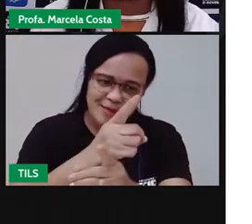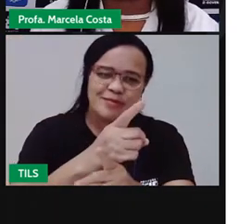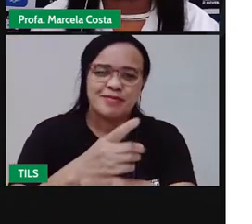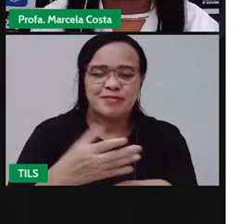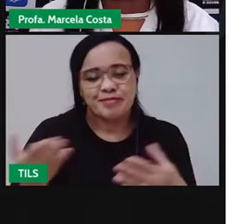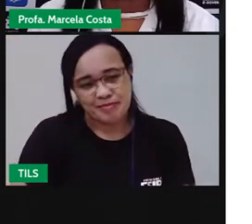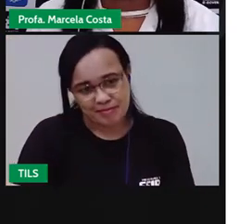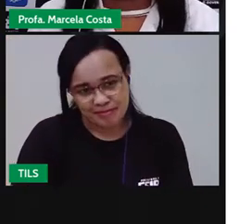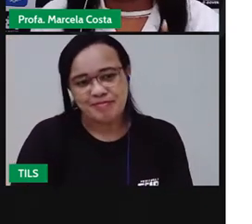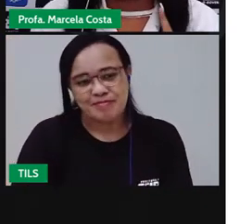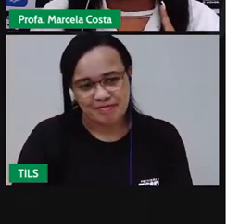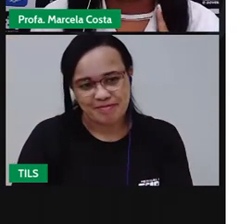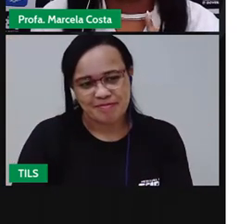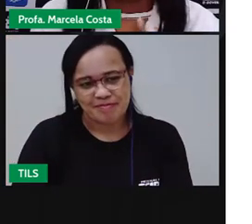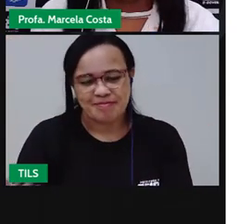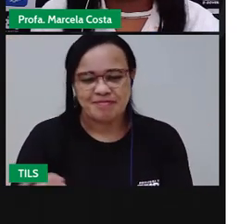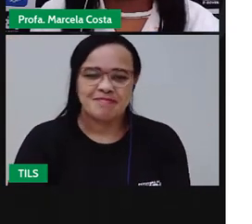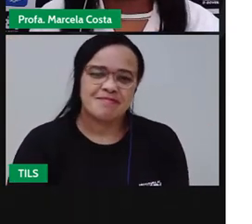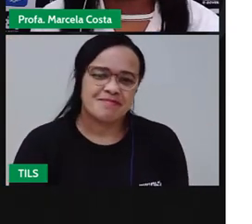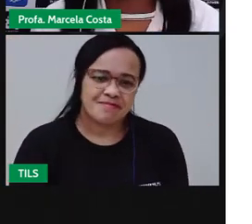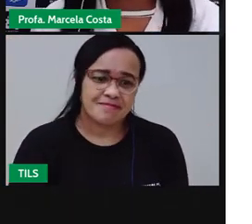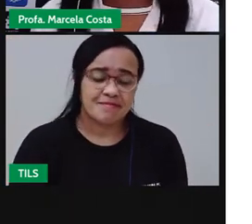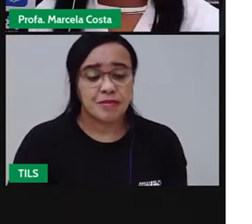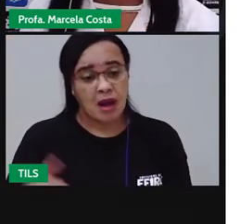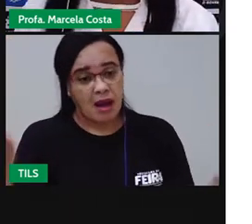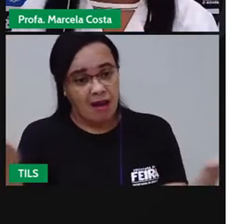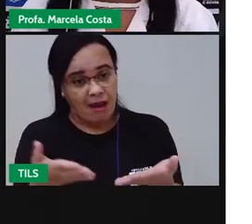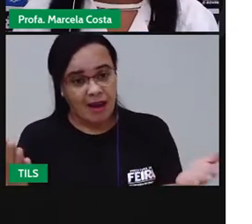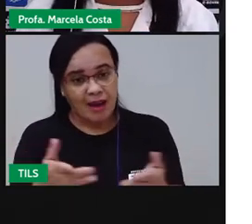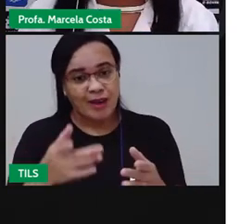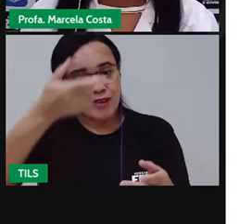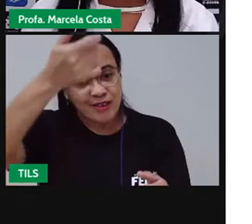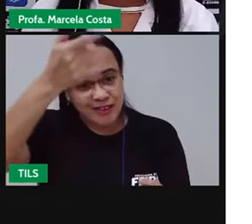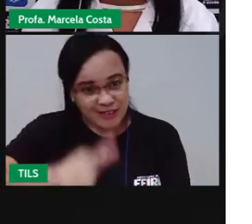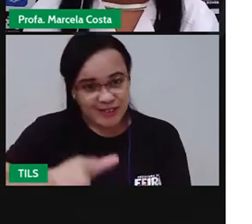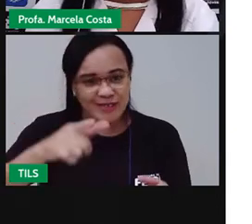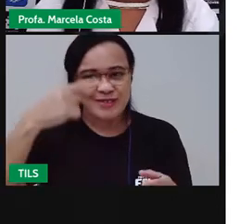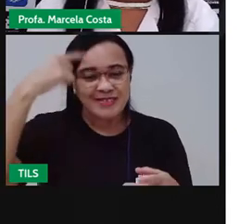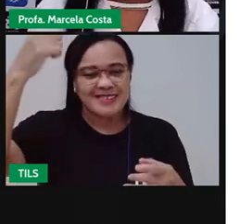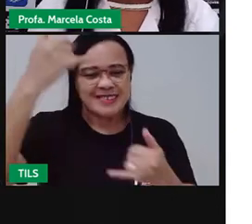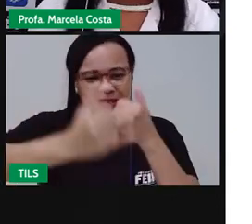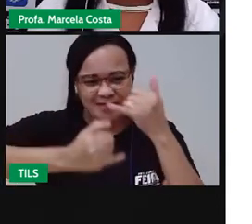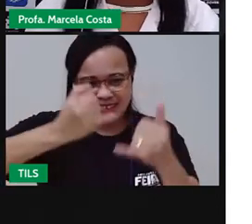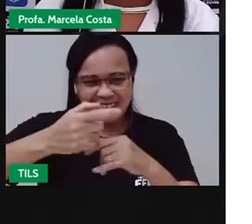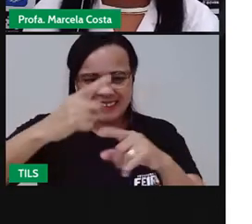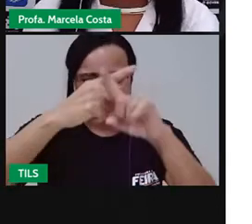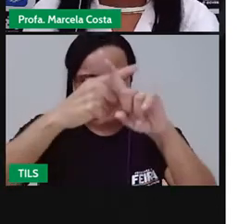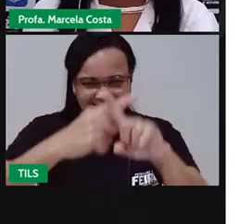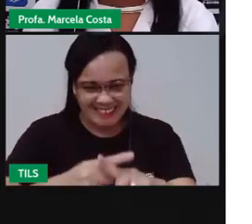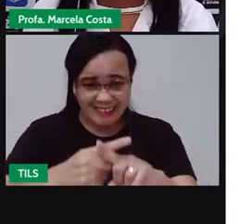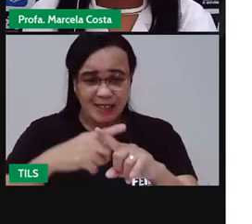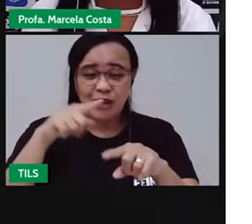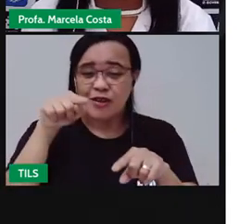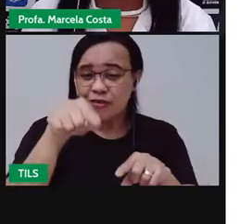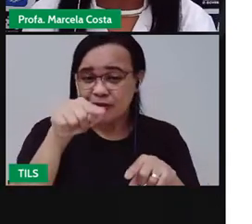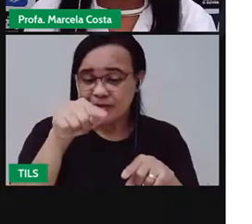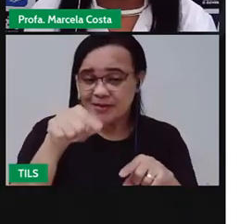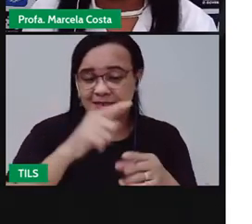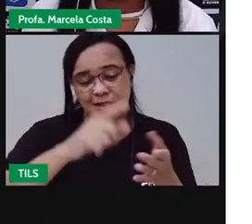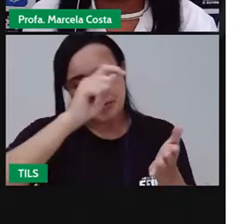essa casa. Agora eu vou deixar um desafio para você. Vou pedir para você